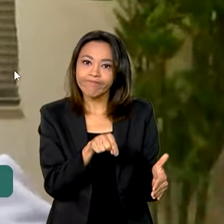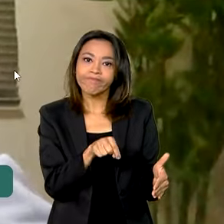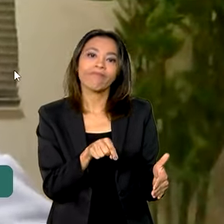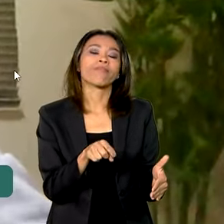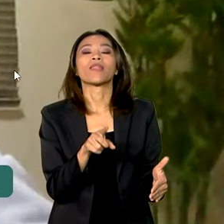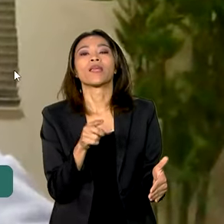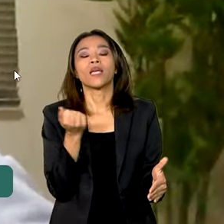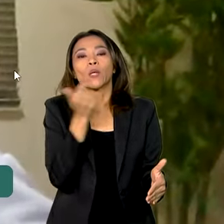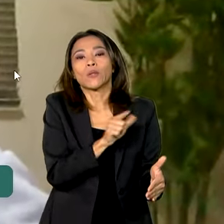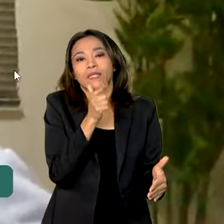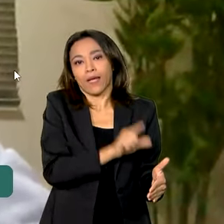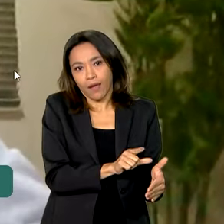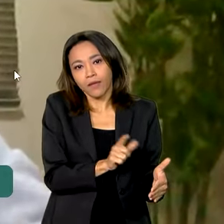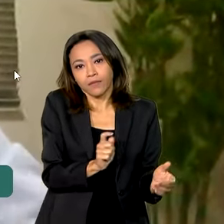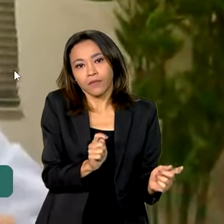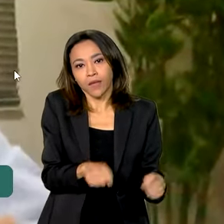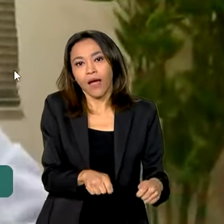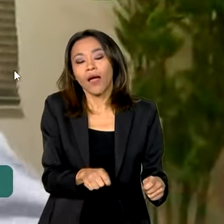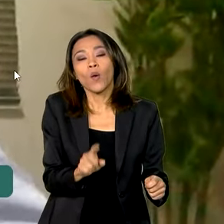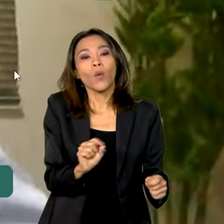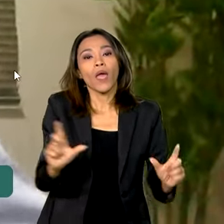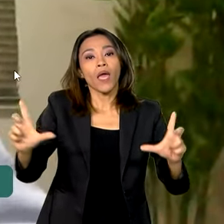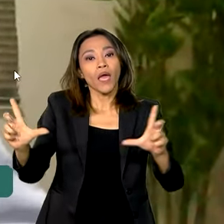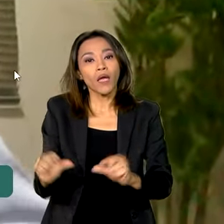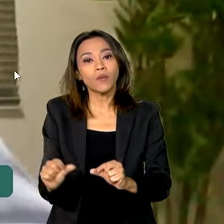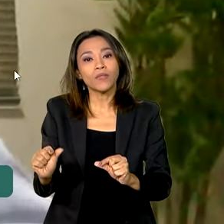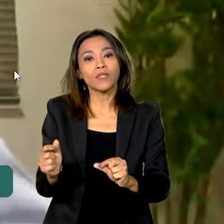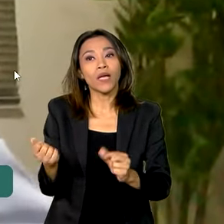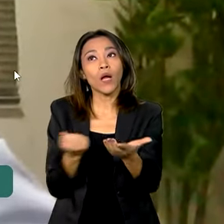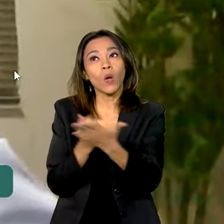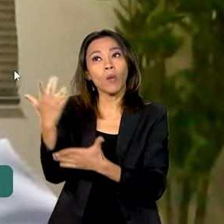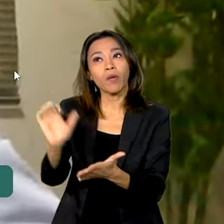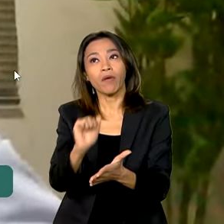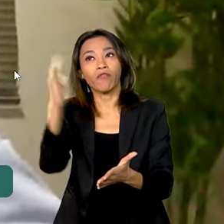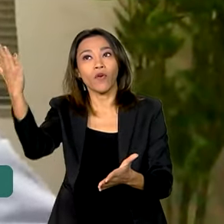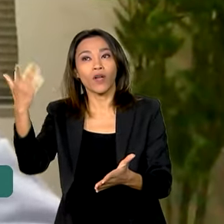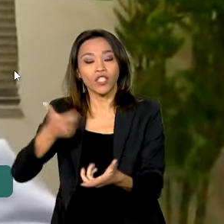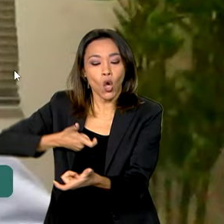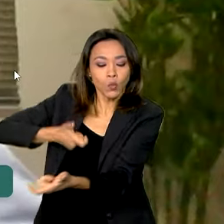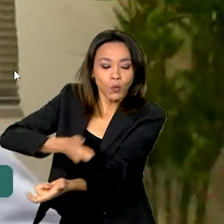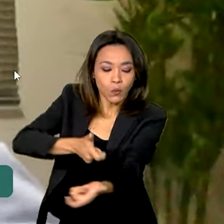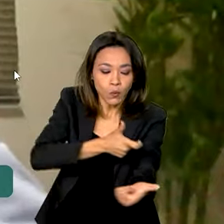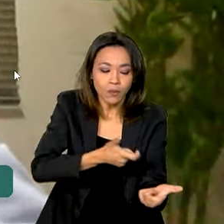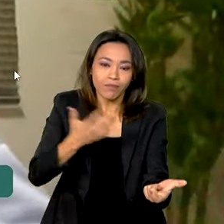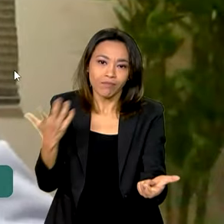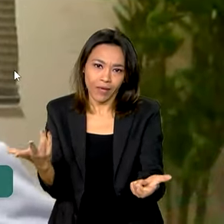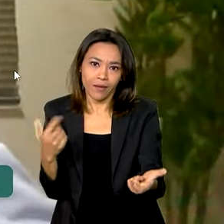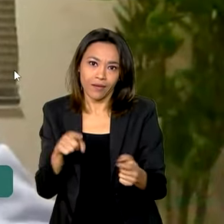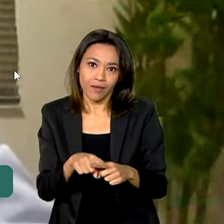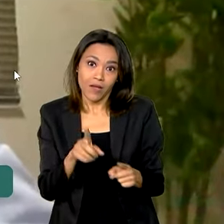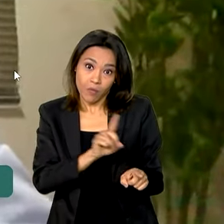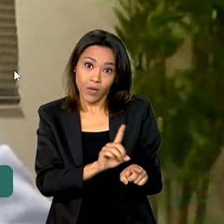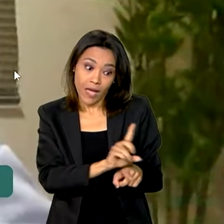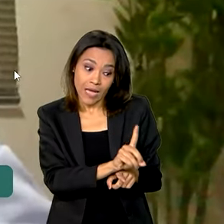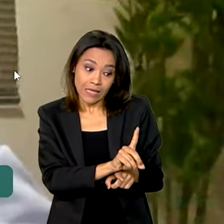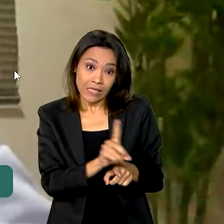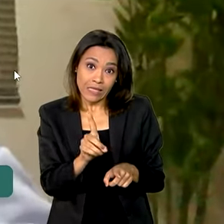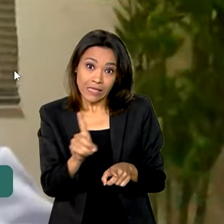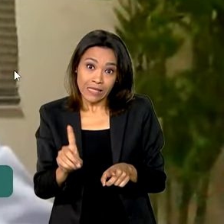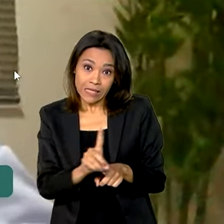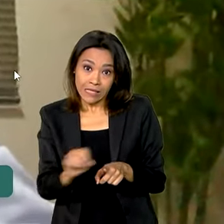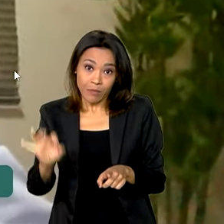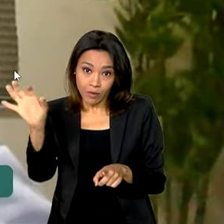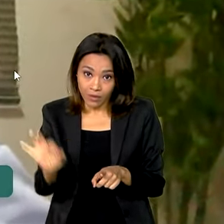e aí a gente consegue então reduzir a importação ao invés de reduzir, ao invés de você consumir 100% do fertilizante